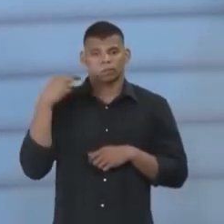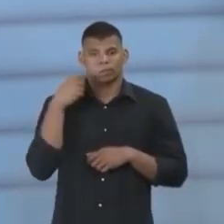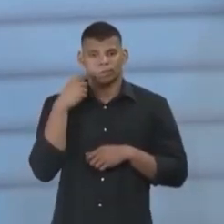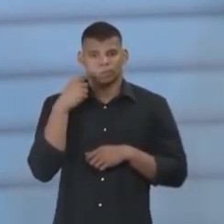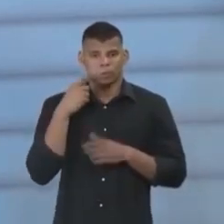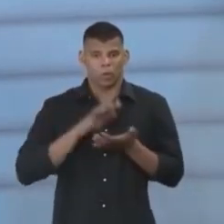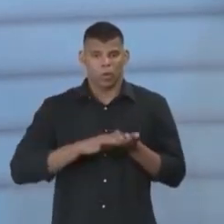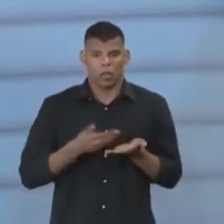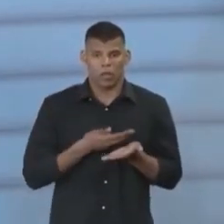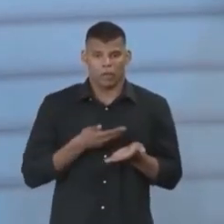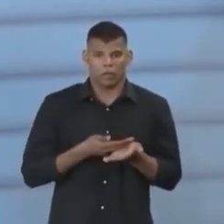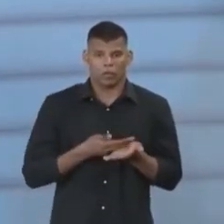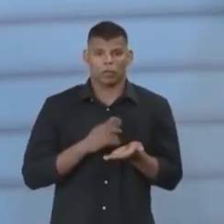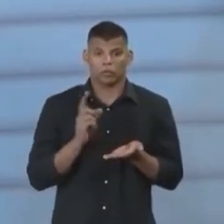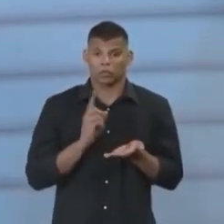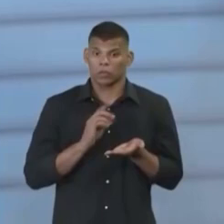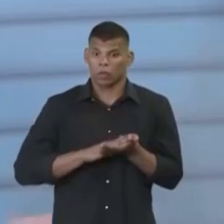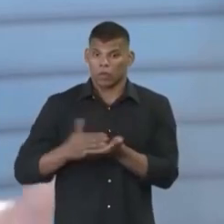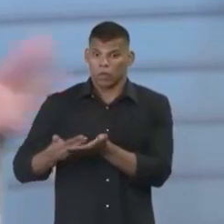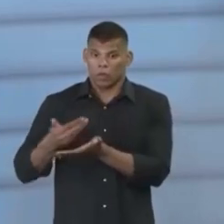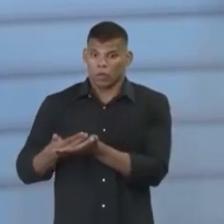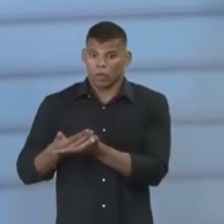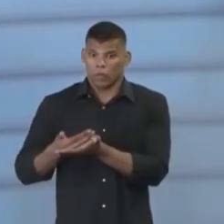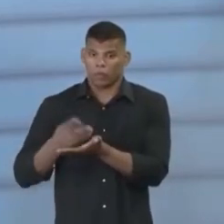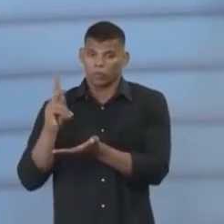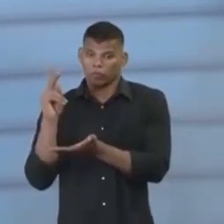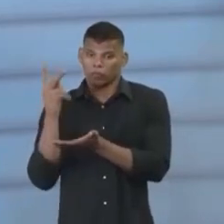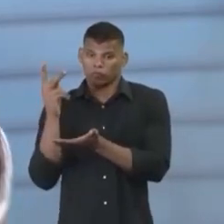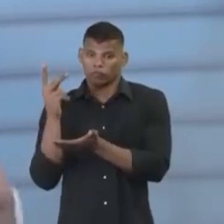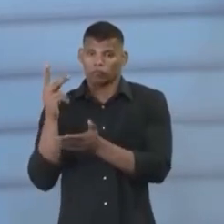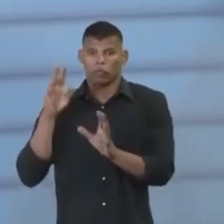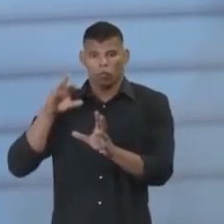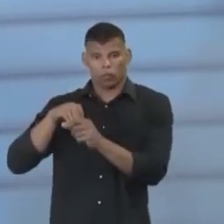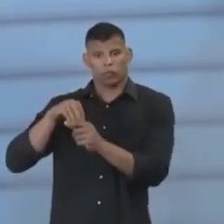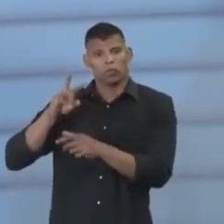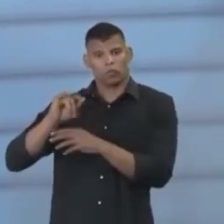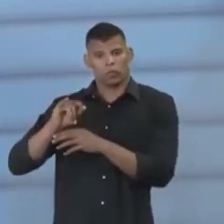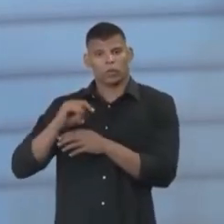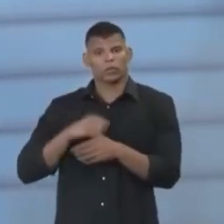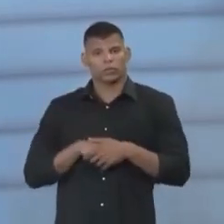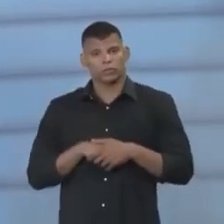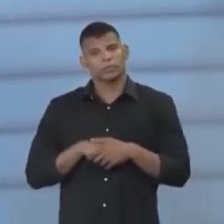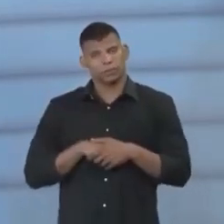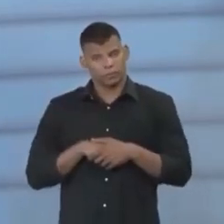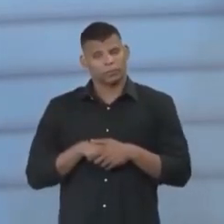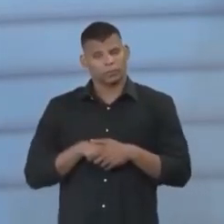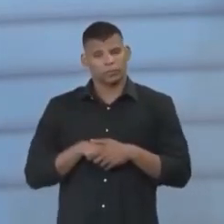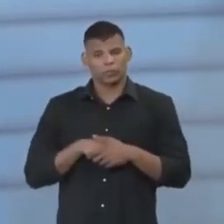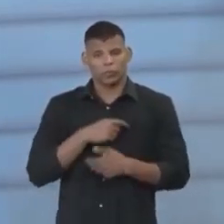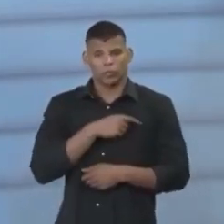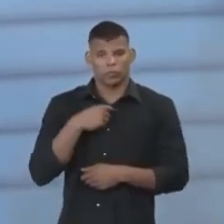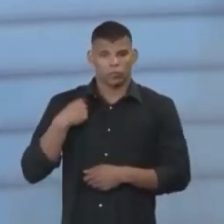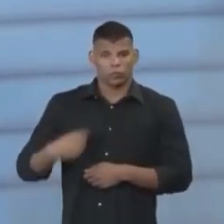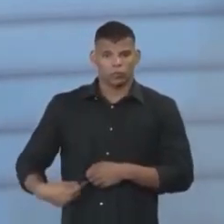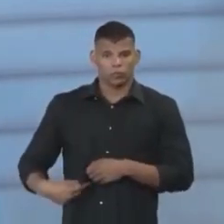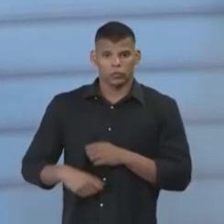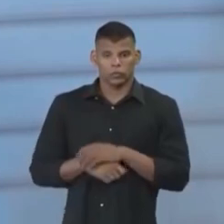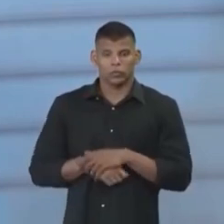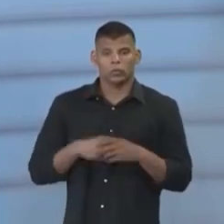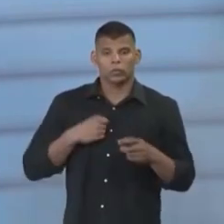sim nos livros de história. Então, o mundo está vendo e a própria China já percebeu que,